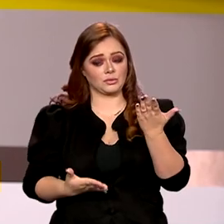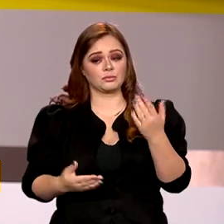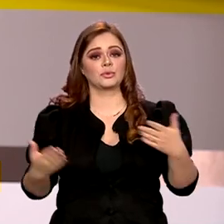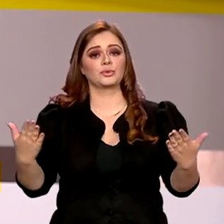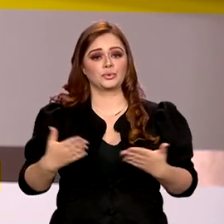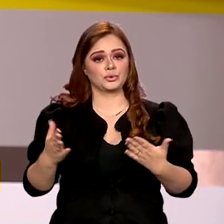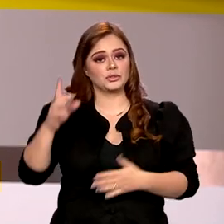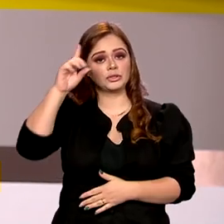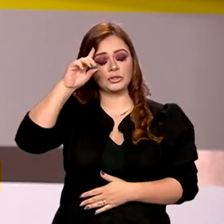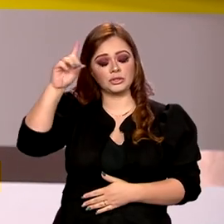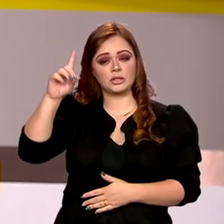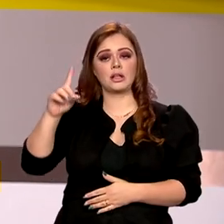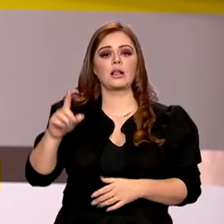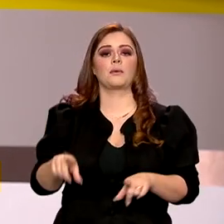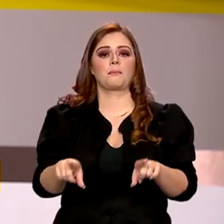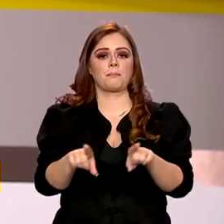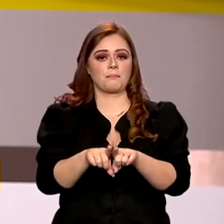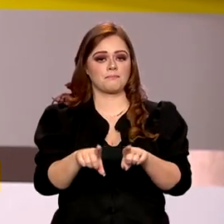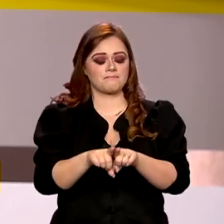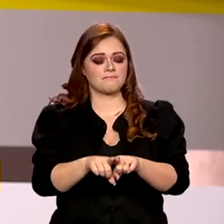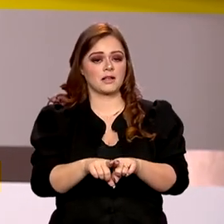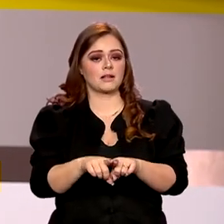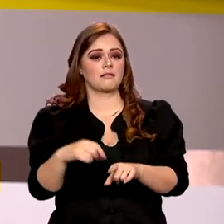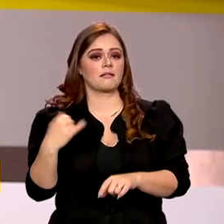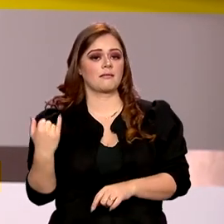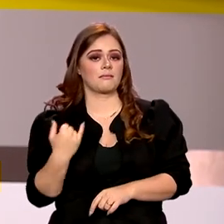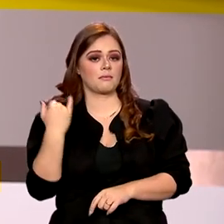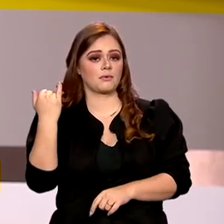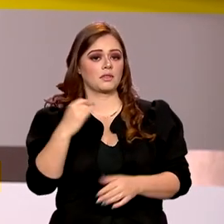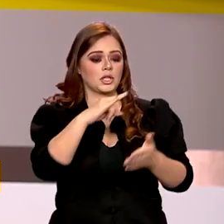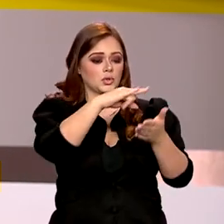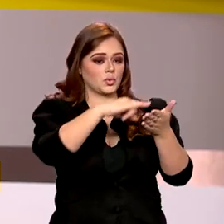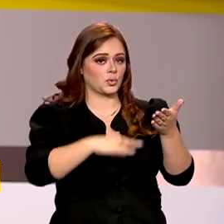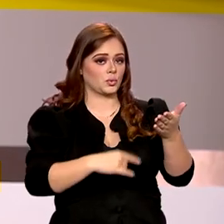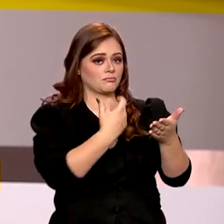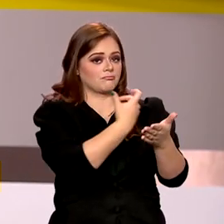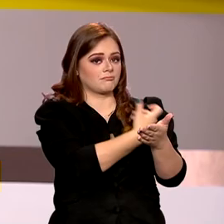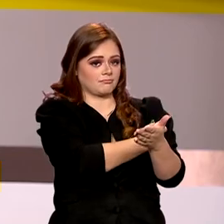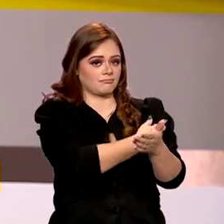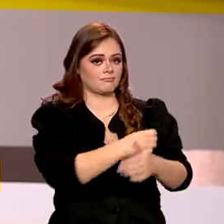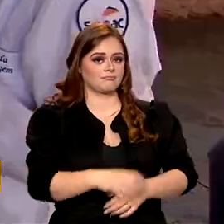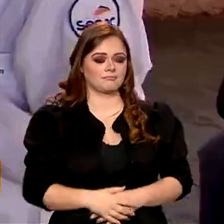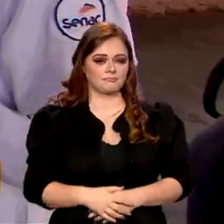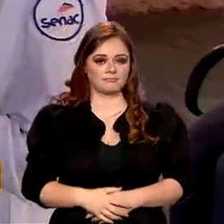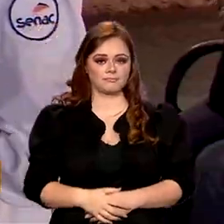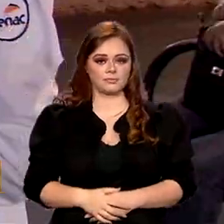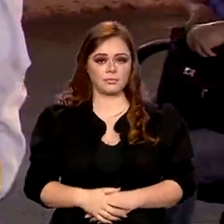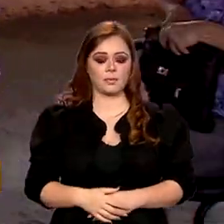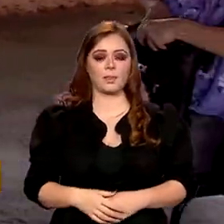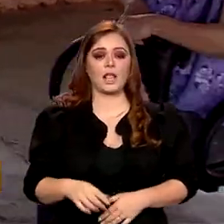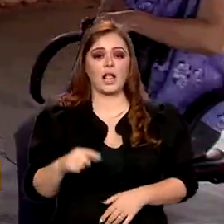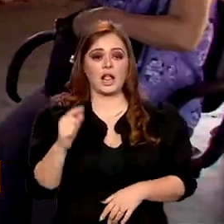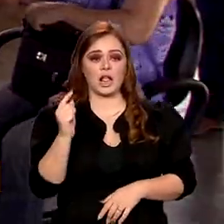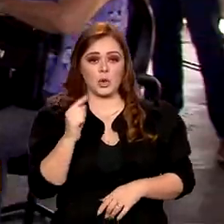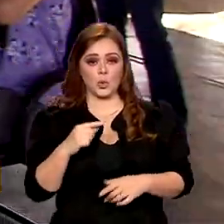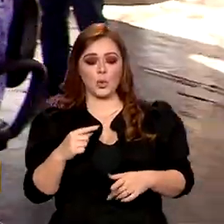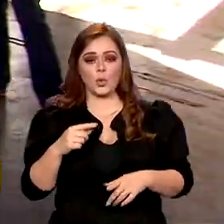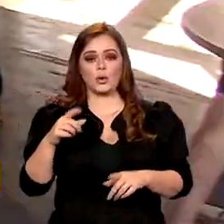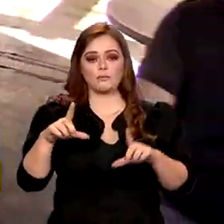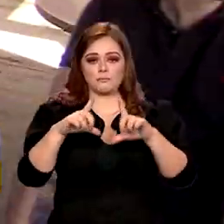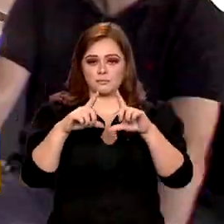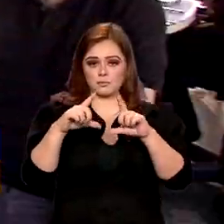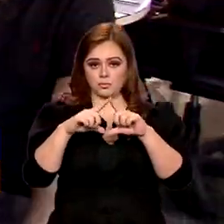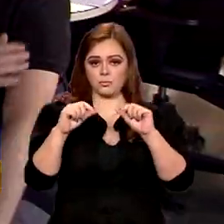lembrar a todos a importância de atualizar a caderneta de vacinação. Neste posto de saúde em